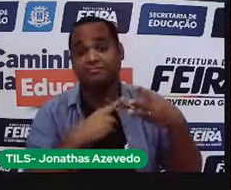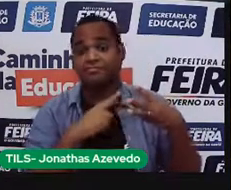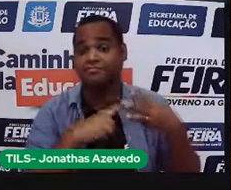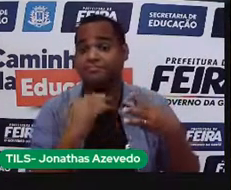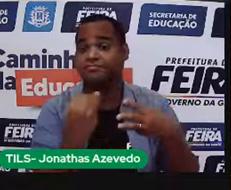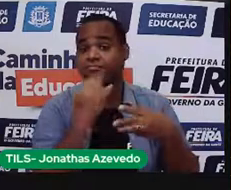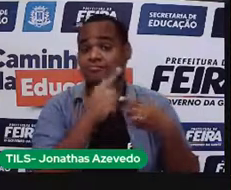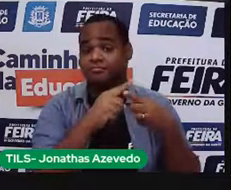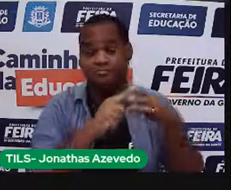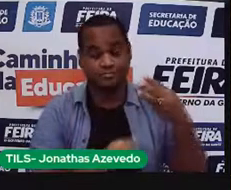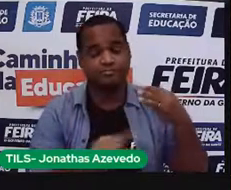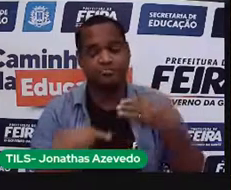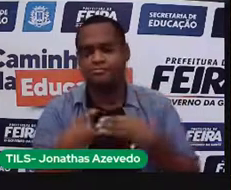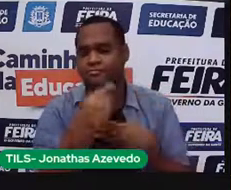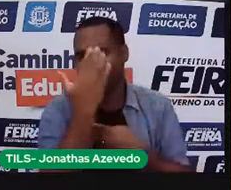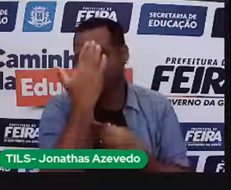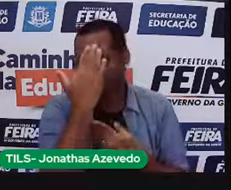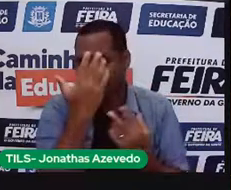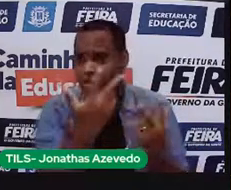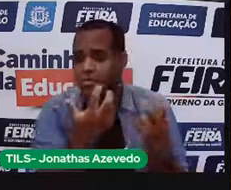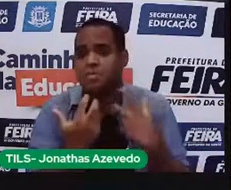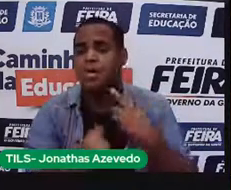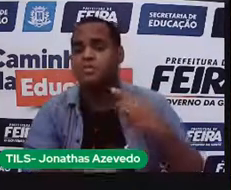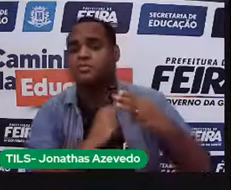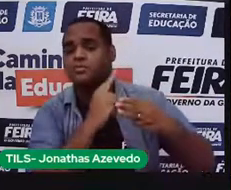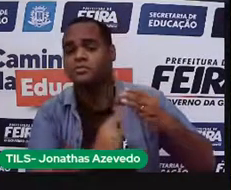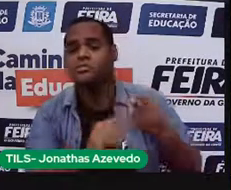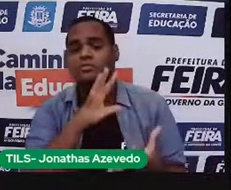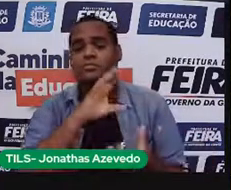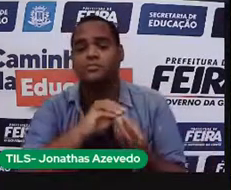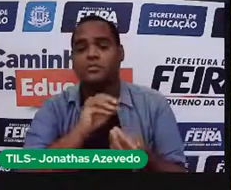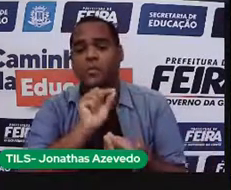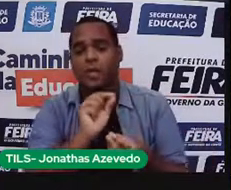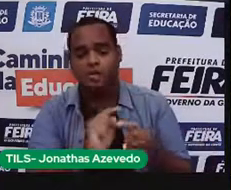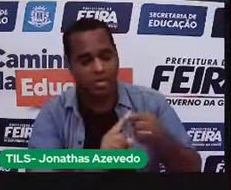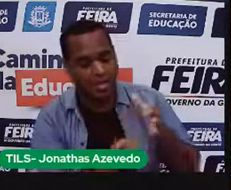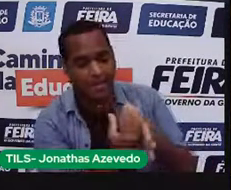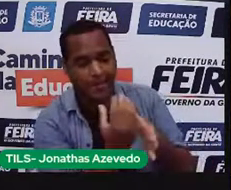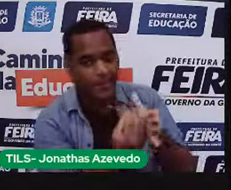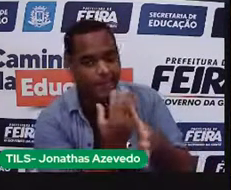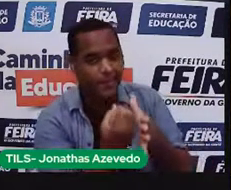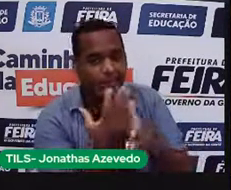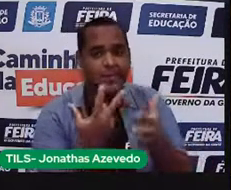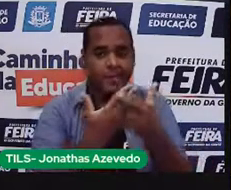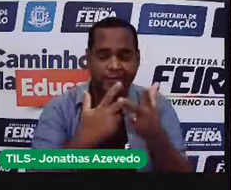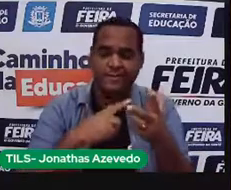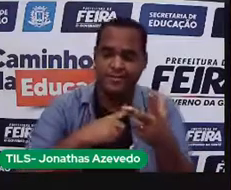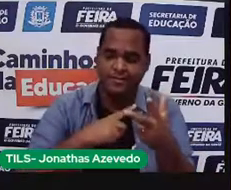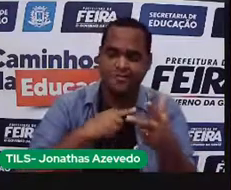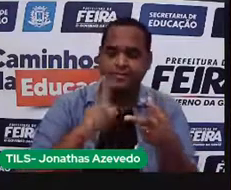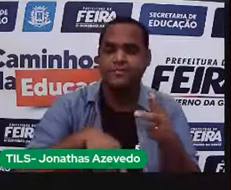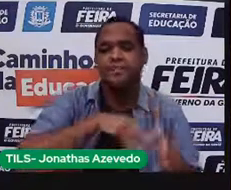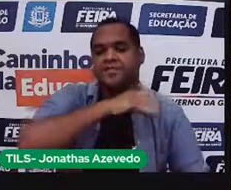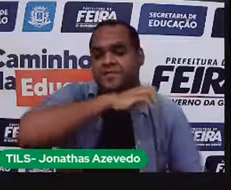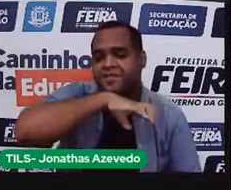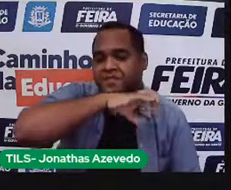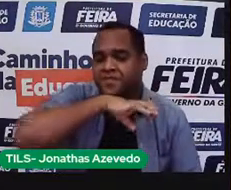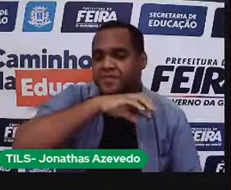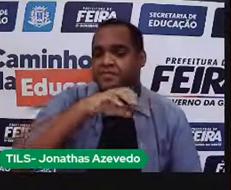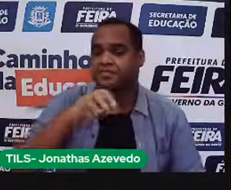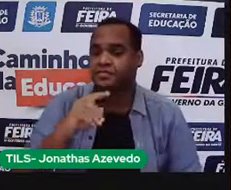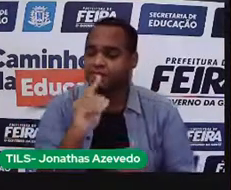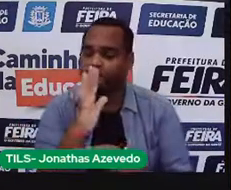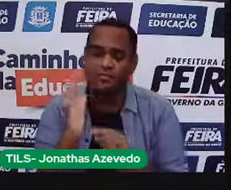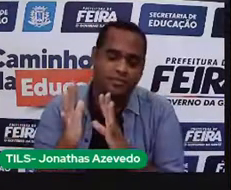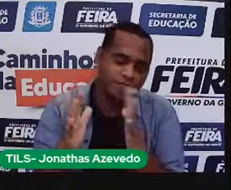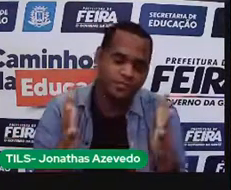agora a gente já sabe. Os materiais naturais, eles podem ser classificados de acordo com a origem. E eles podem ser de origem animal, vegetal